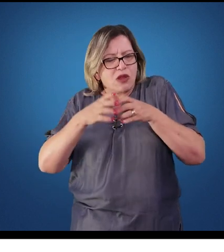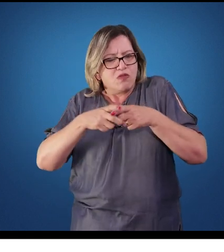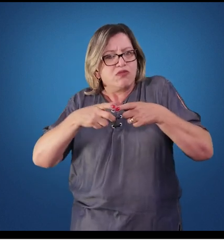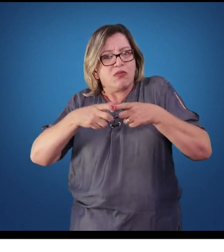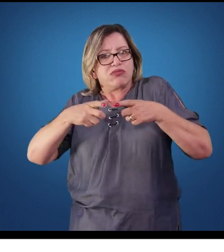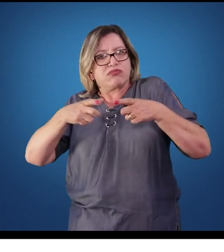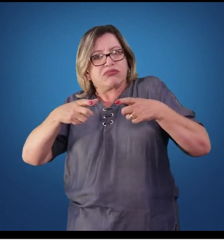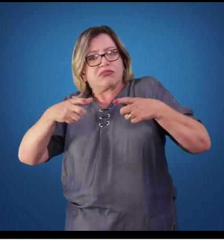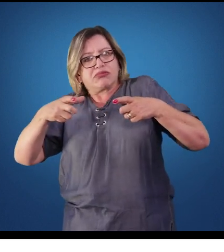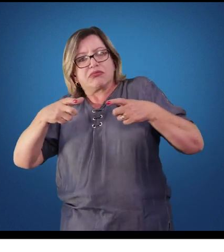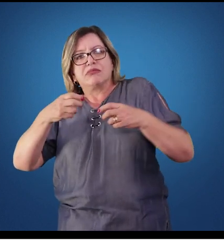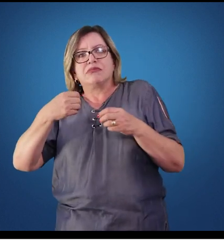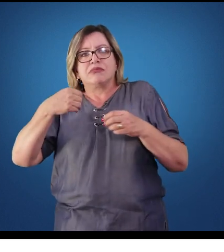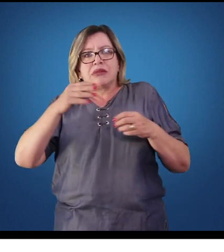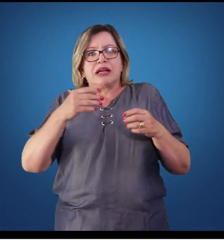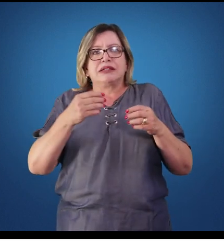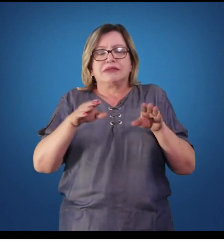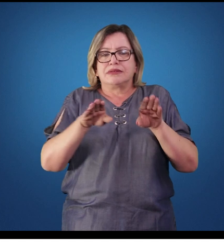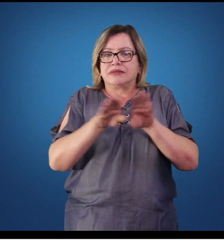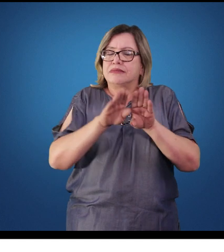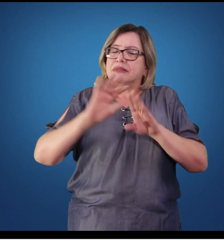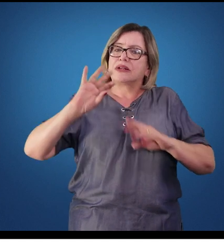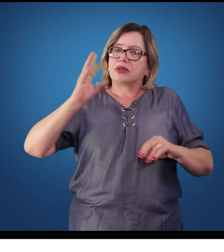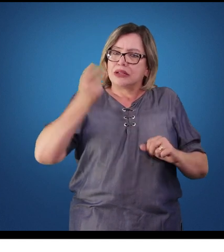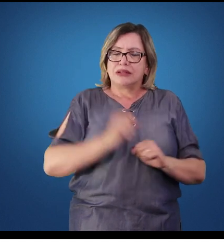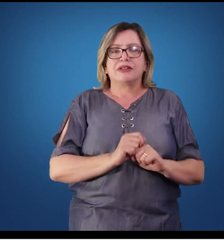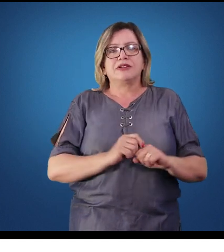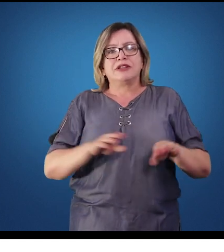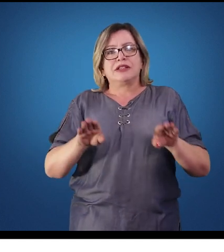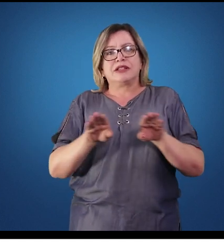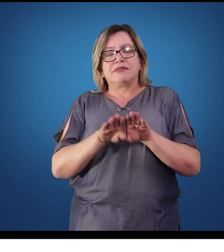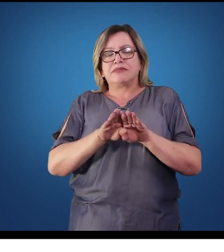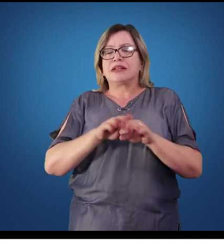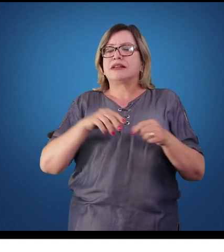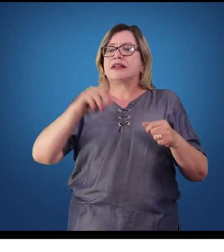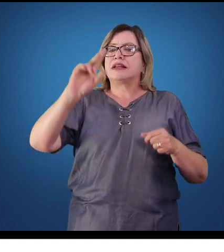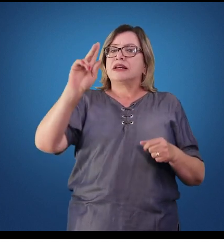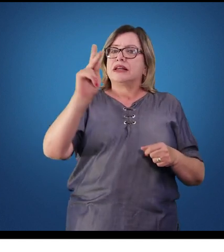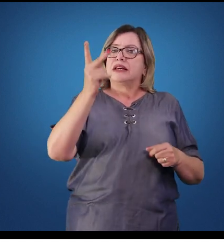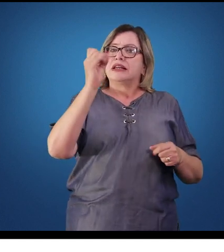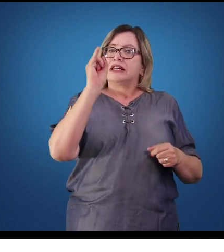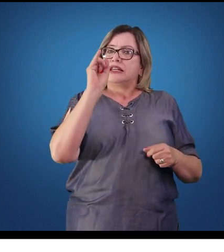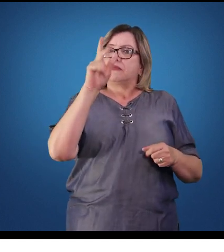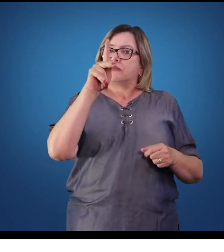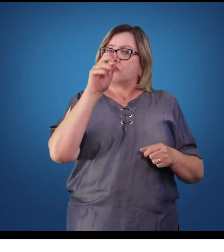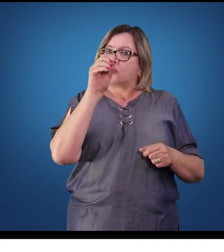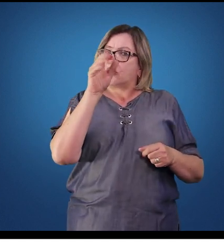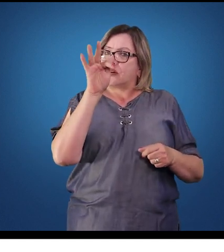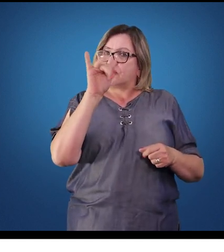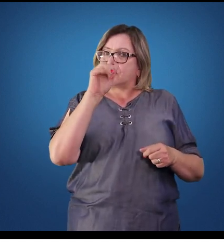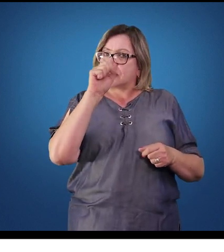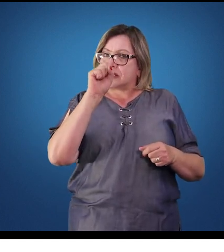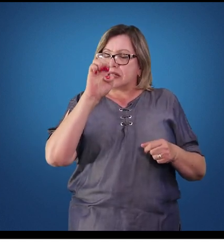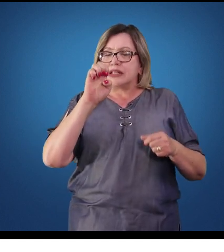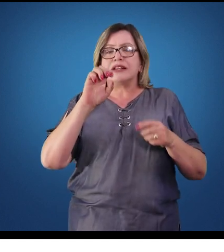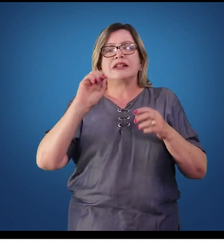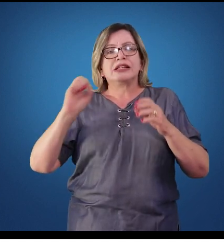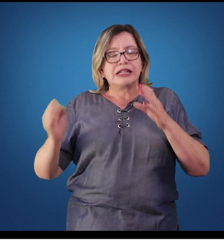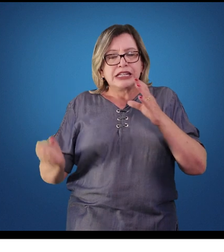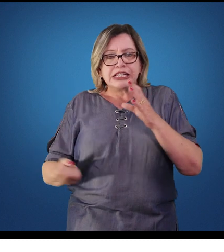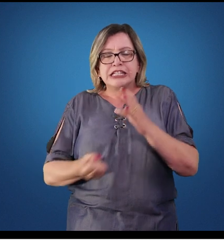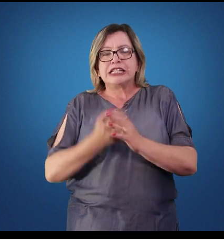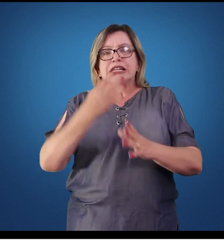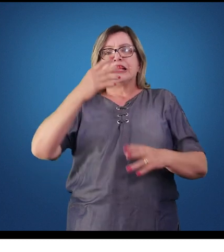tamanho dessas células. Além do GH, a hipófise anterior também produz o hormônio tireoidiano